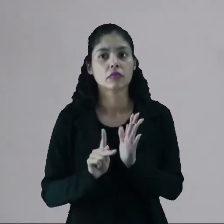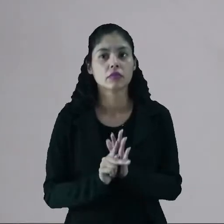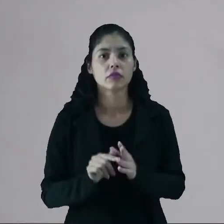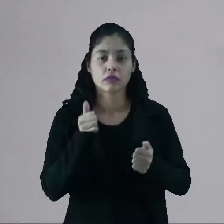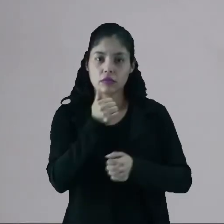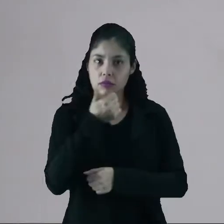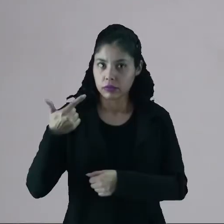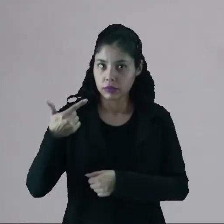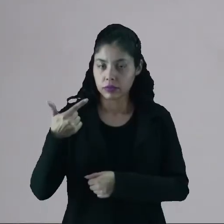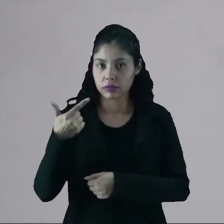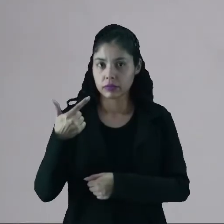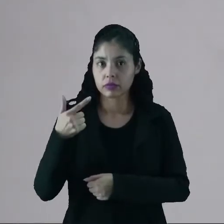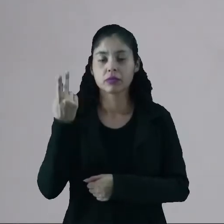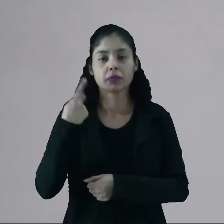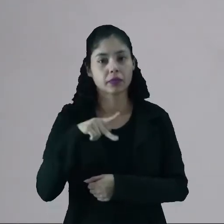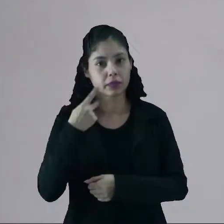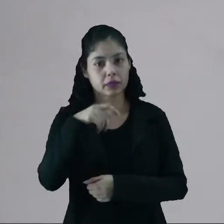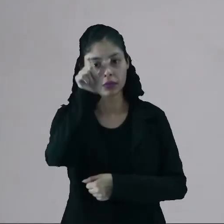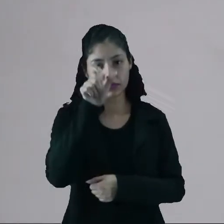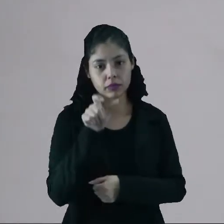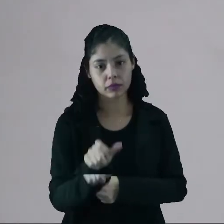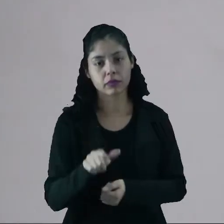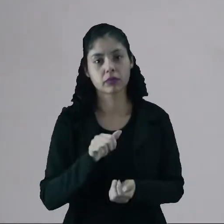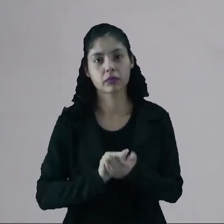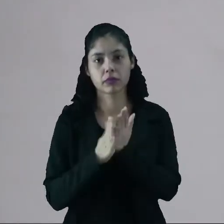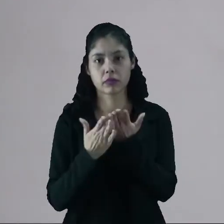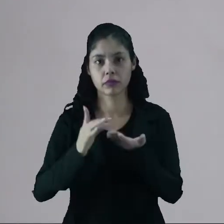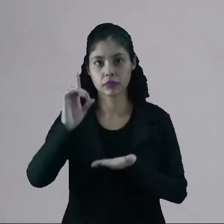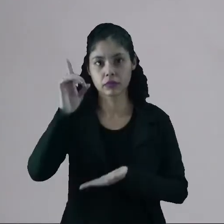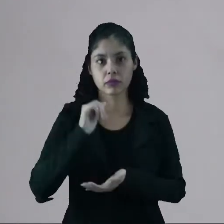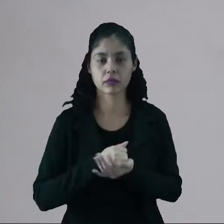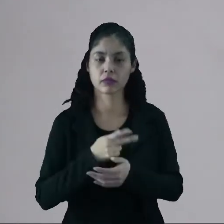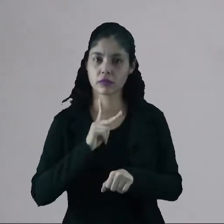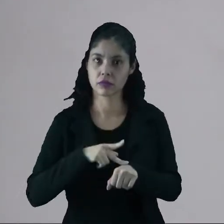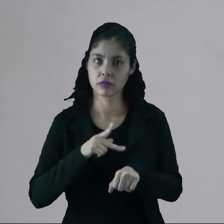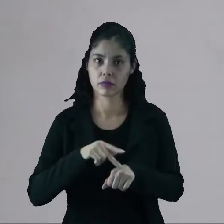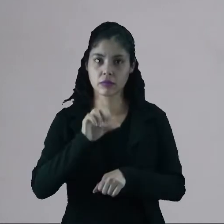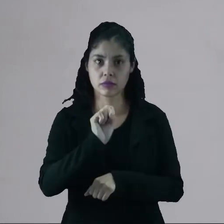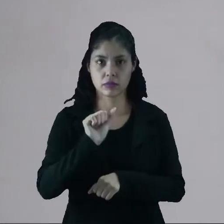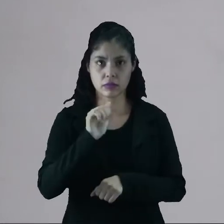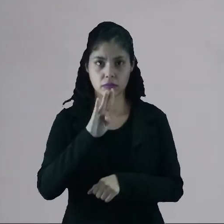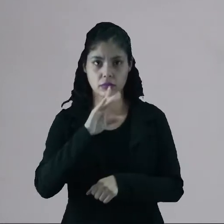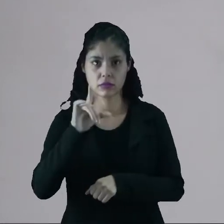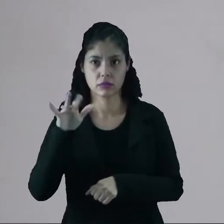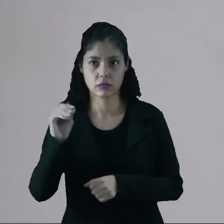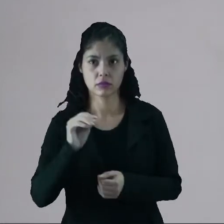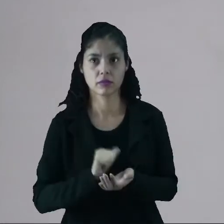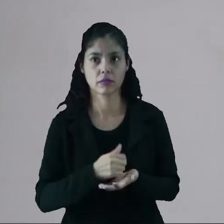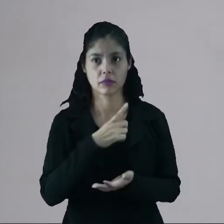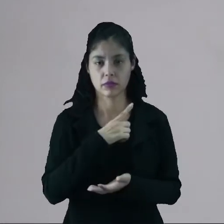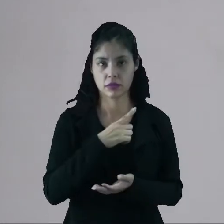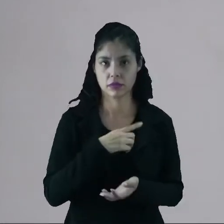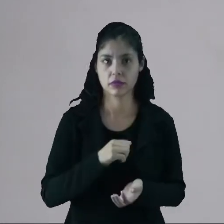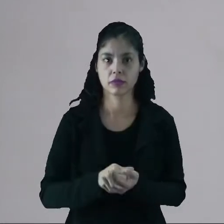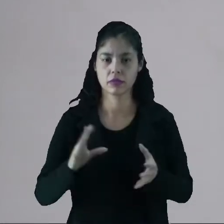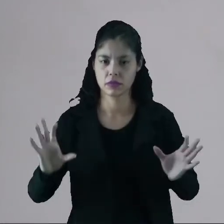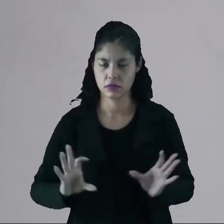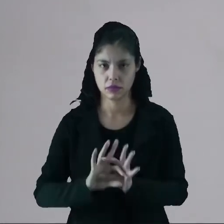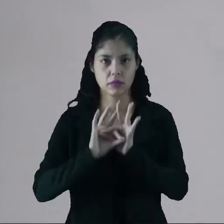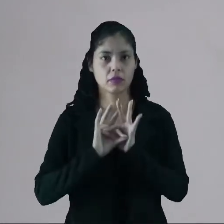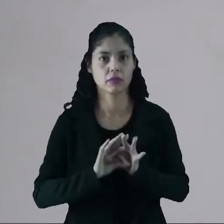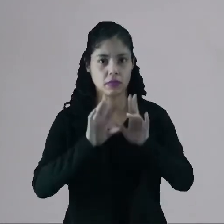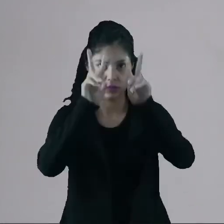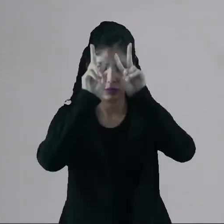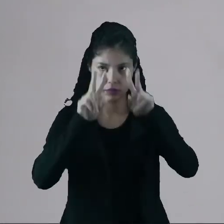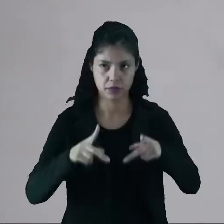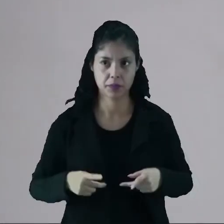dos doze profetas bíblicos. Elas foram feitas em pedra sabão. E elas também têm essa relação com o